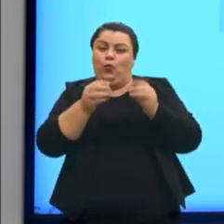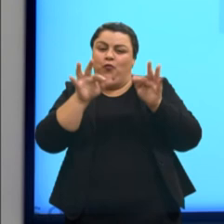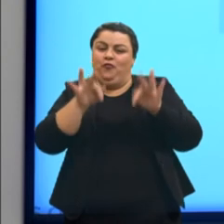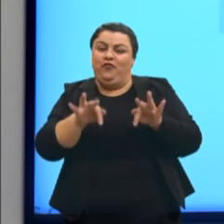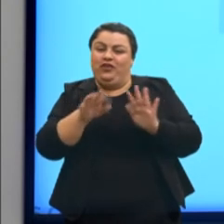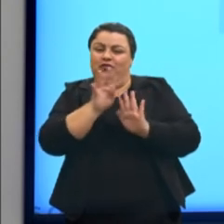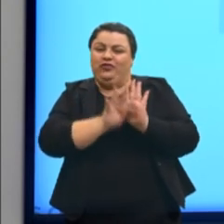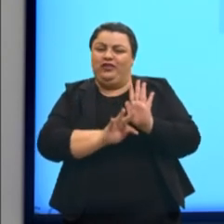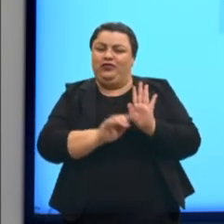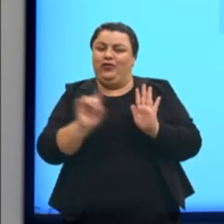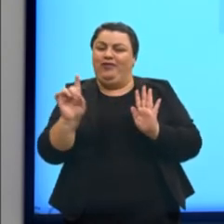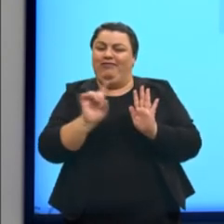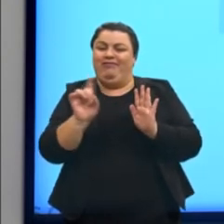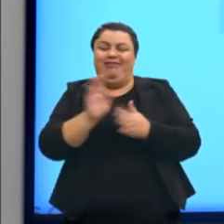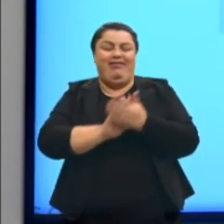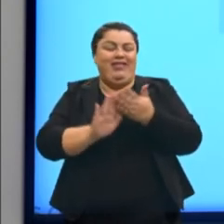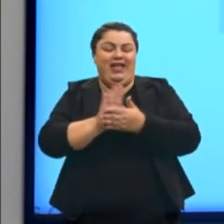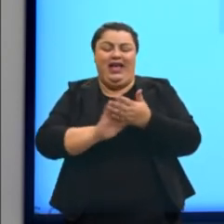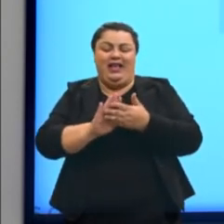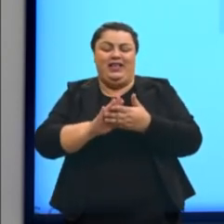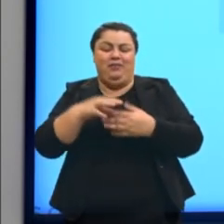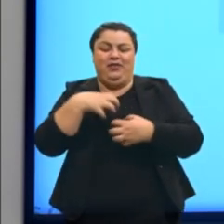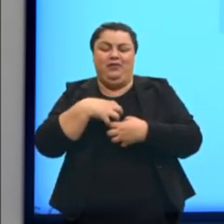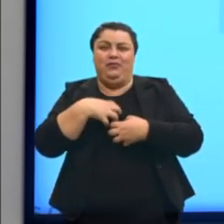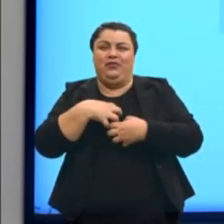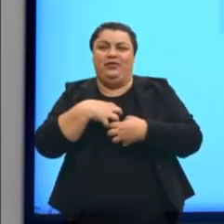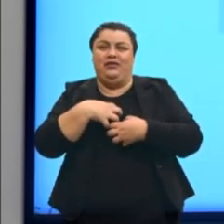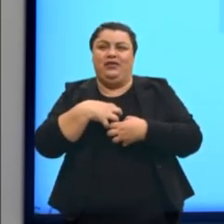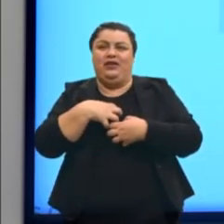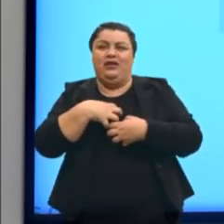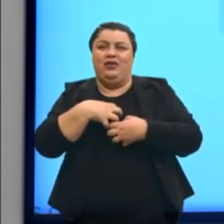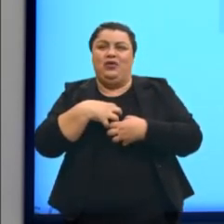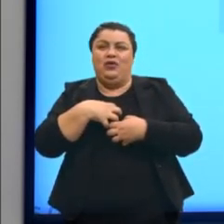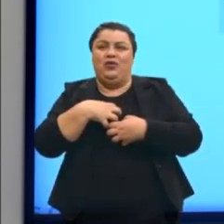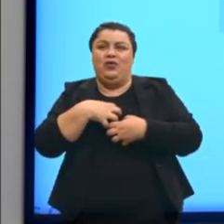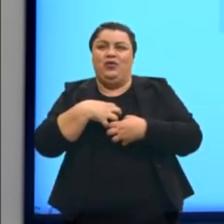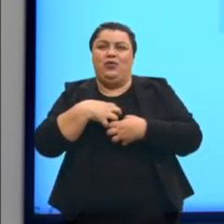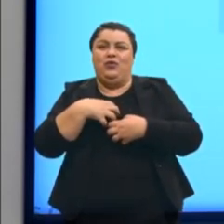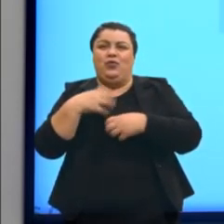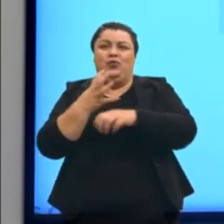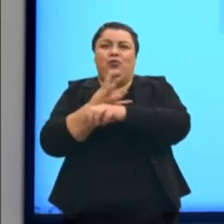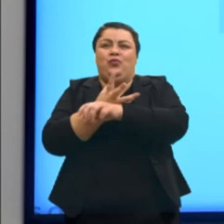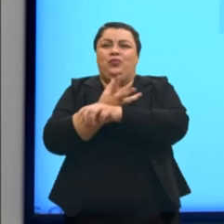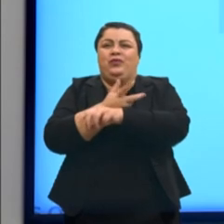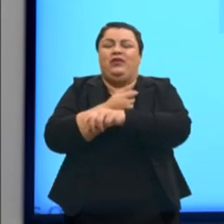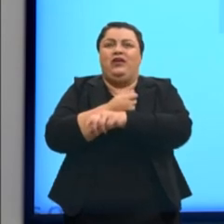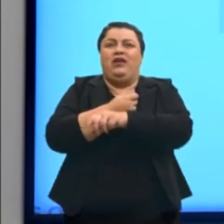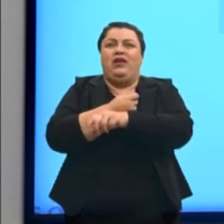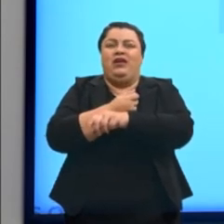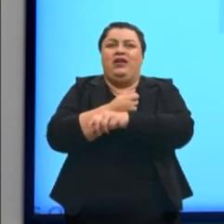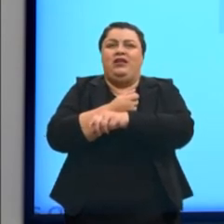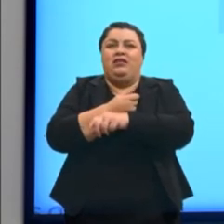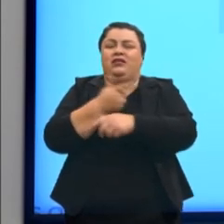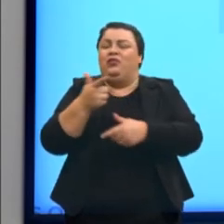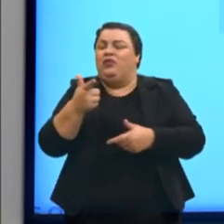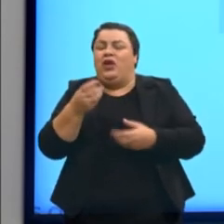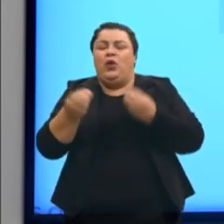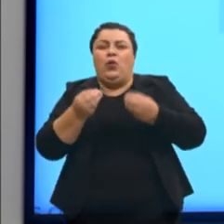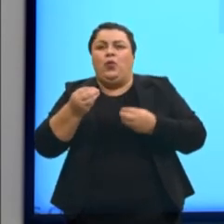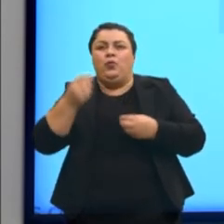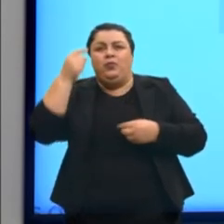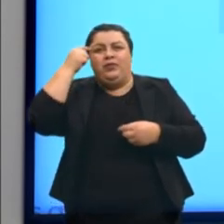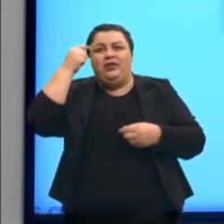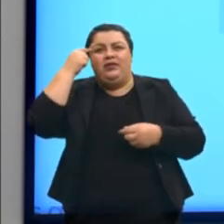pelas emoções e pelos valores de quem conta aquela história. É impossível a gente pensar numa linguagem literária